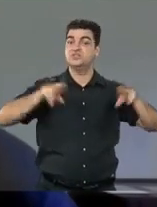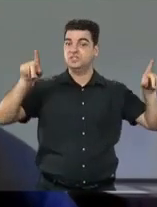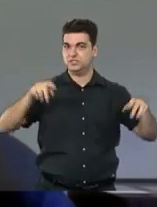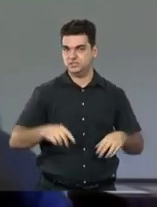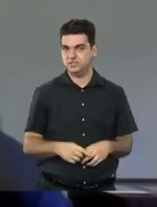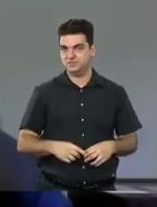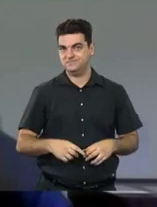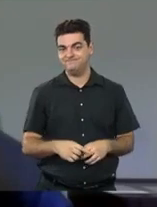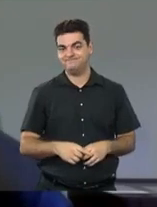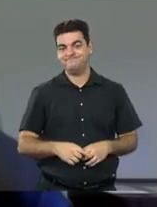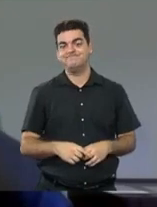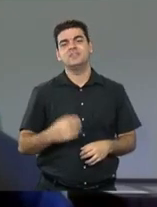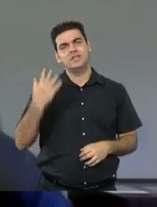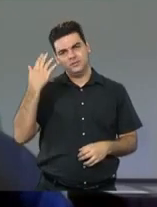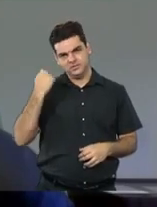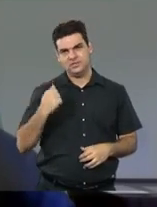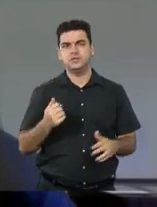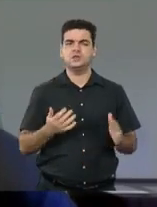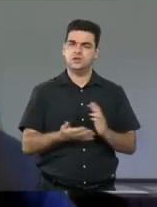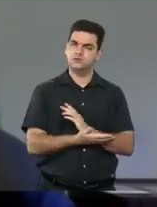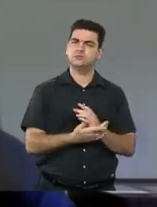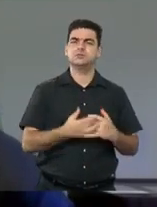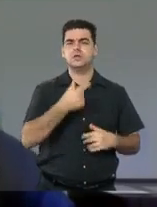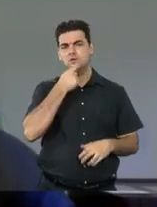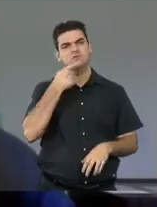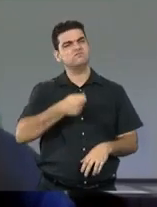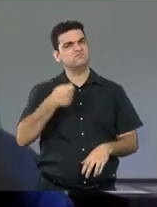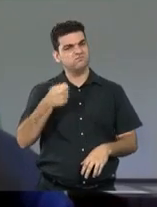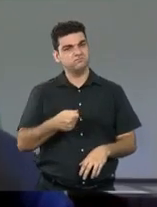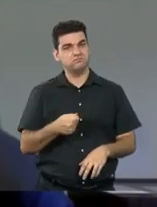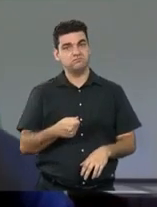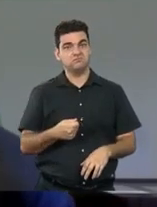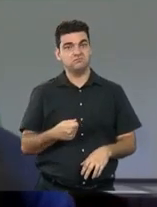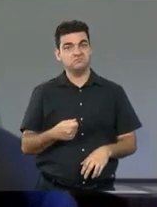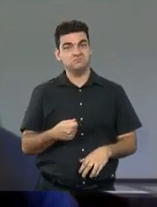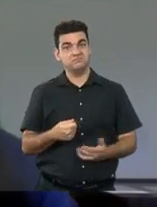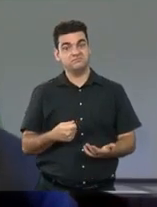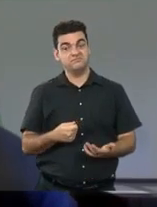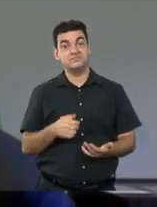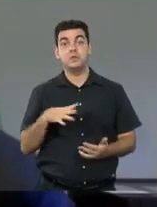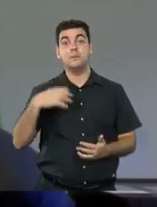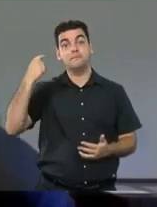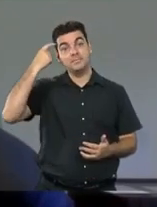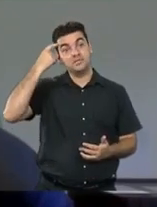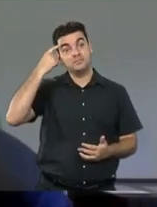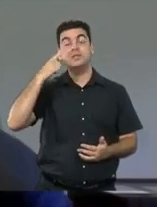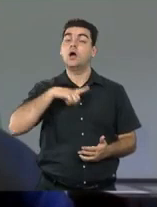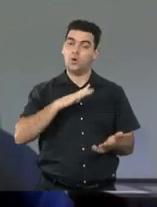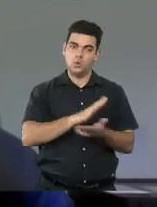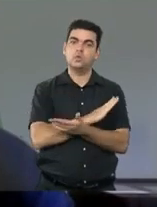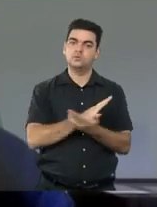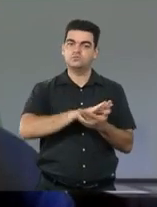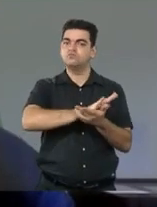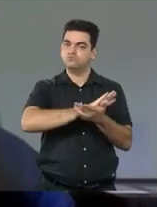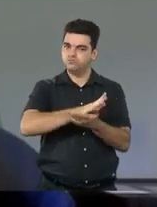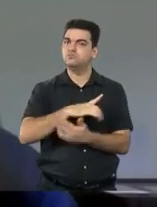por um pensamento machista, um pensamento classista, um pensamento racista,